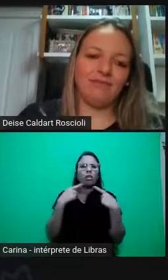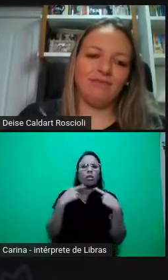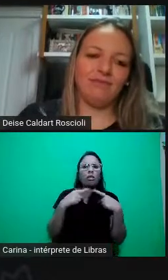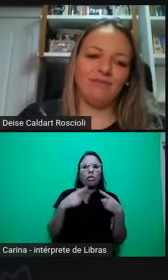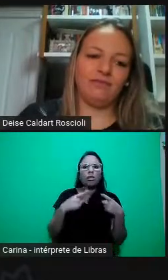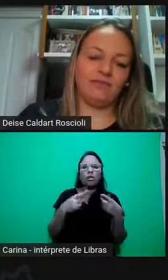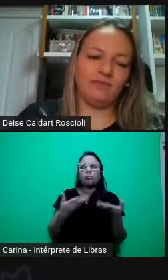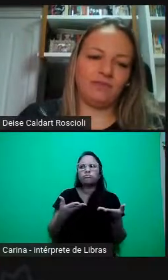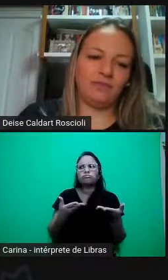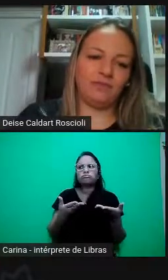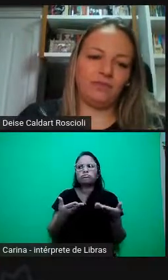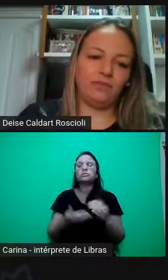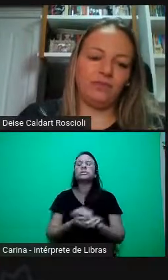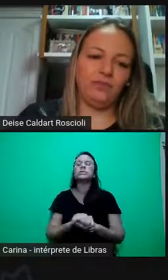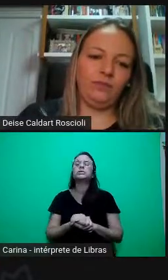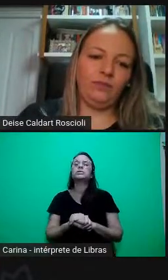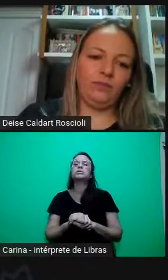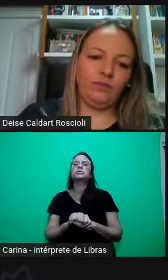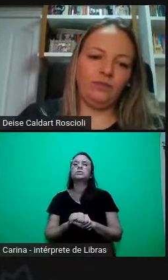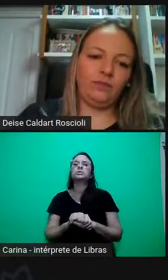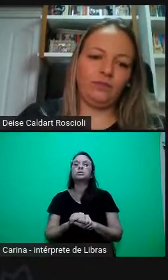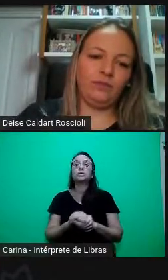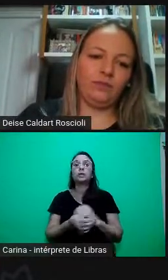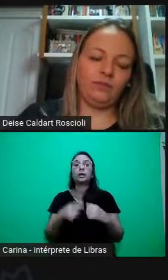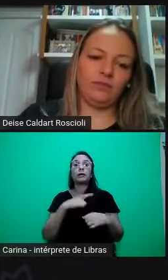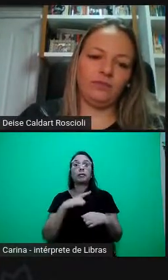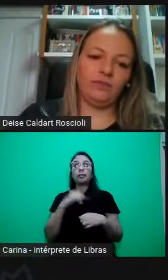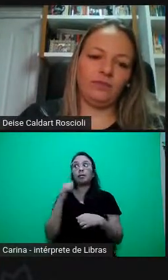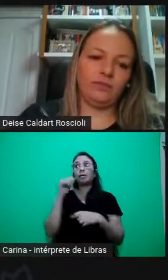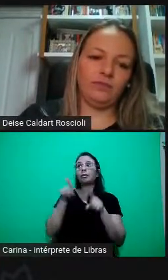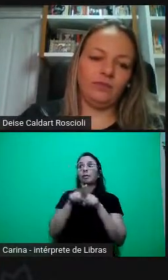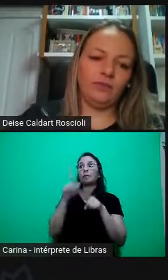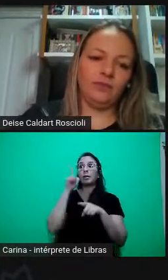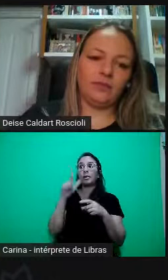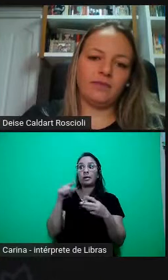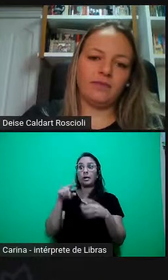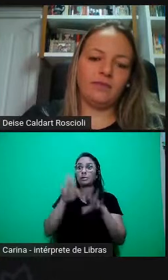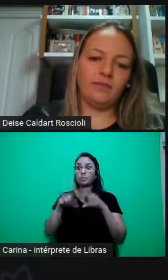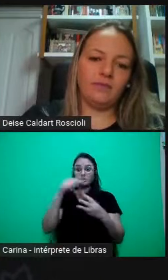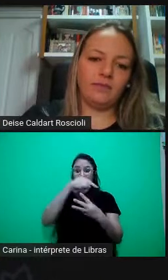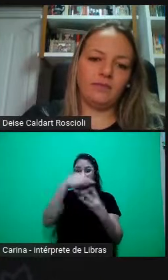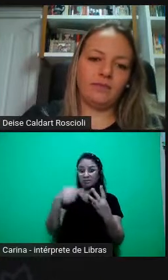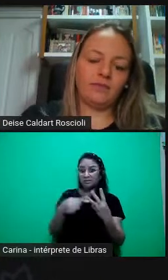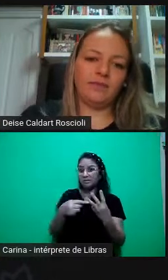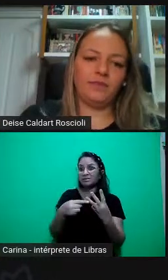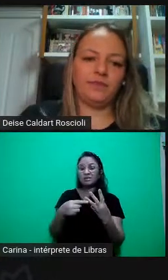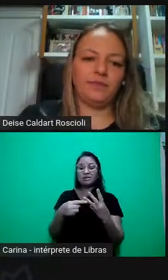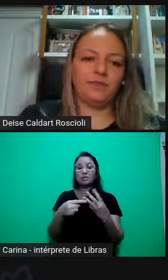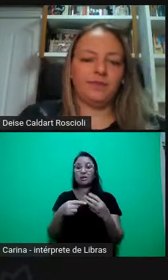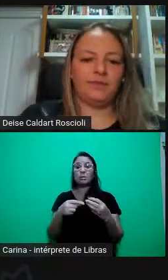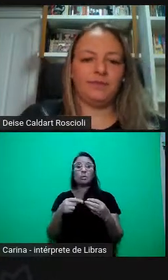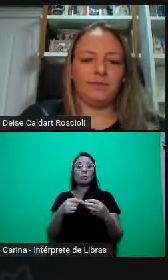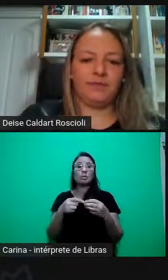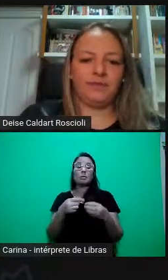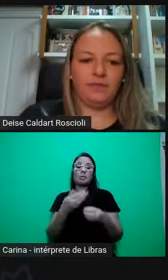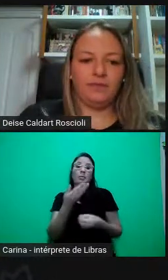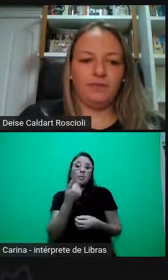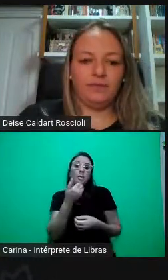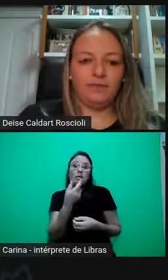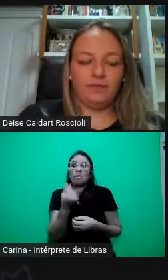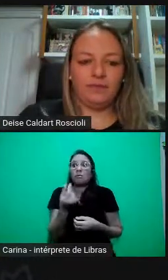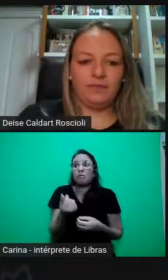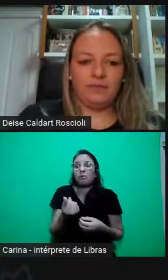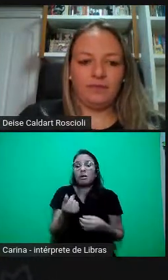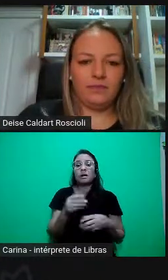tem, tem aquela mulher que ela tem três filhos para sustentar. Então, assim, ela sofre o assédio, ela sofre moral,